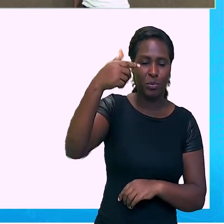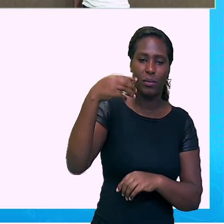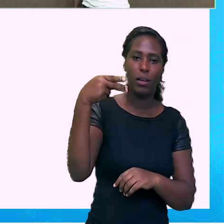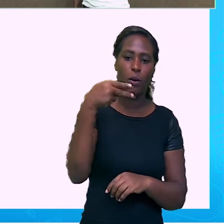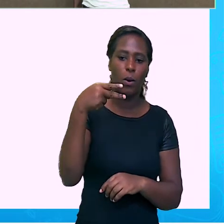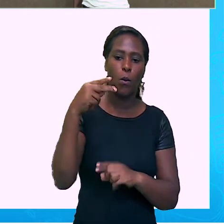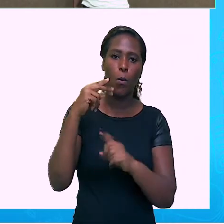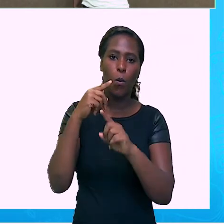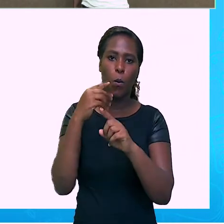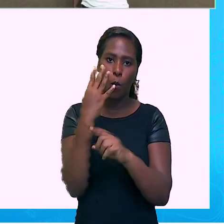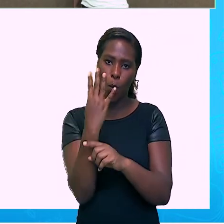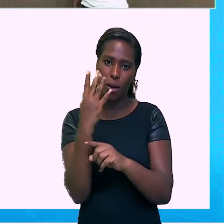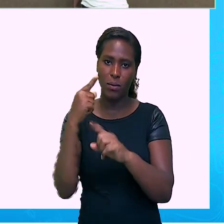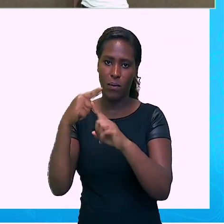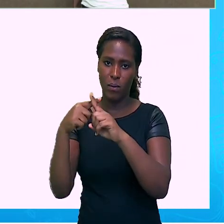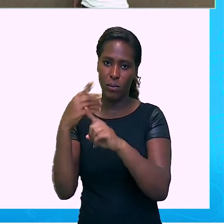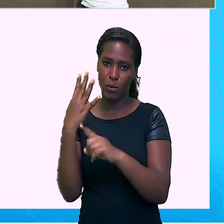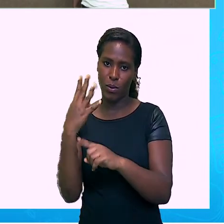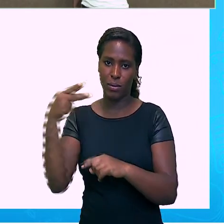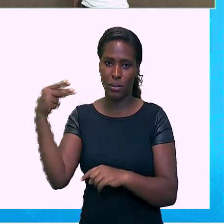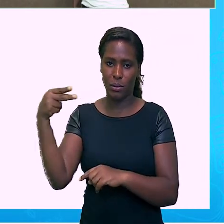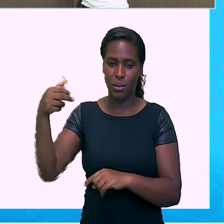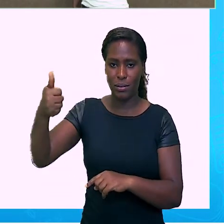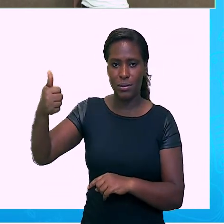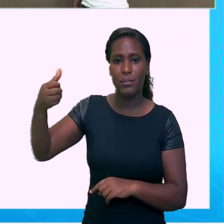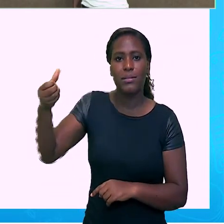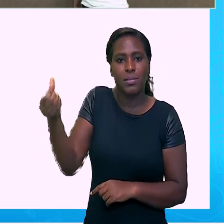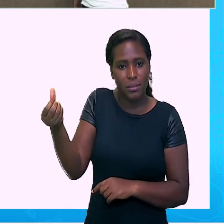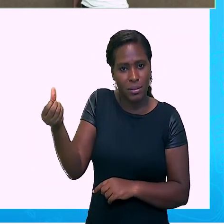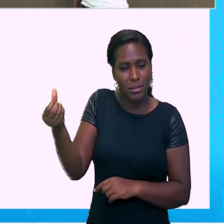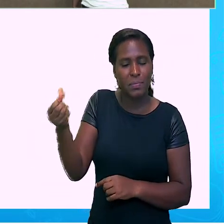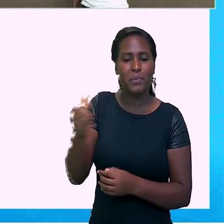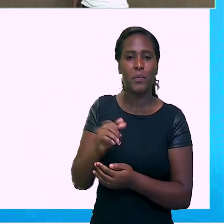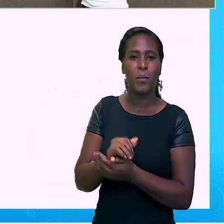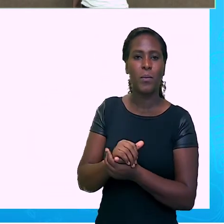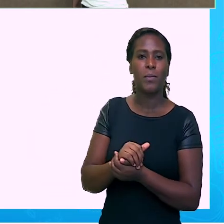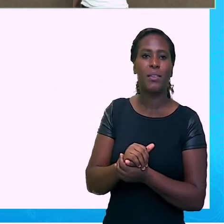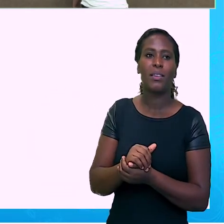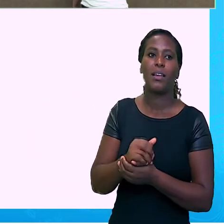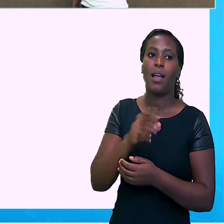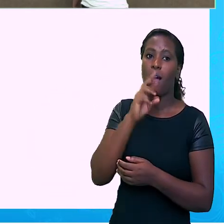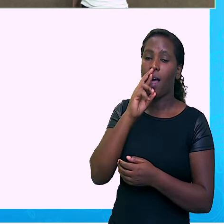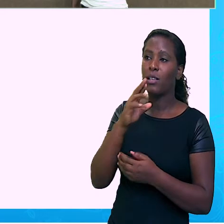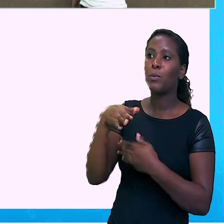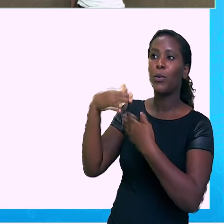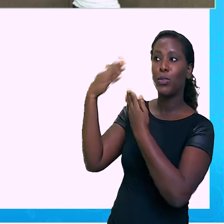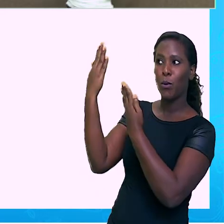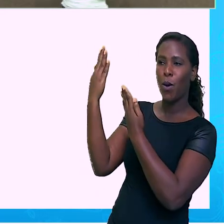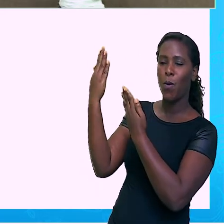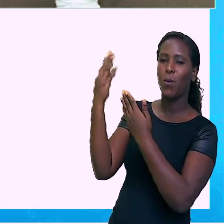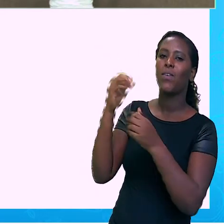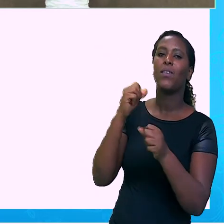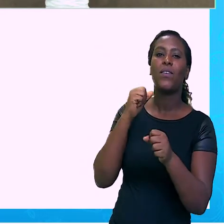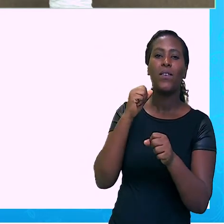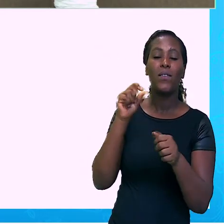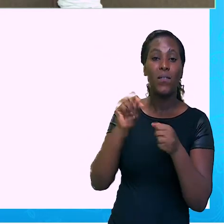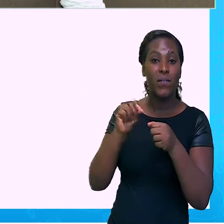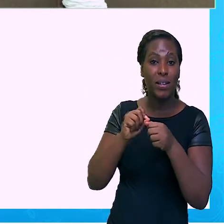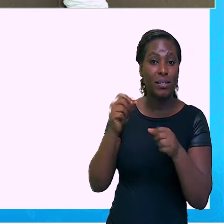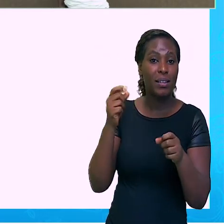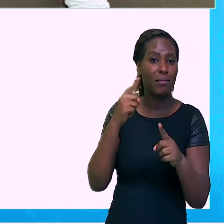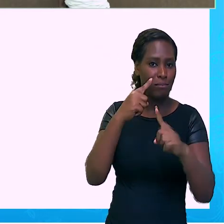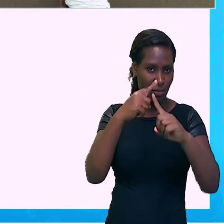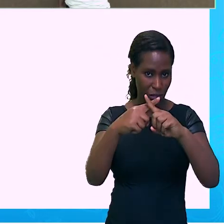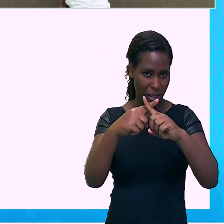vezes quatro. Seis vezes quatro, vinte e quatro. Quatro vezes um, quatro. E dois, seis. Sessenta e quatro.